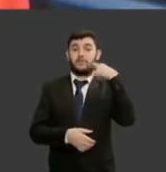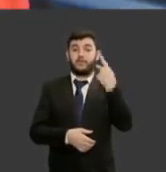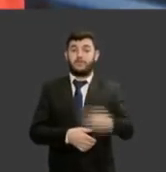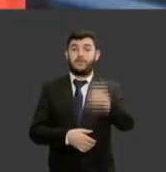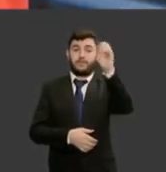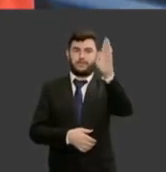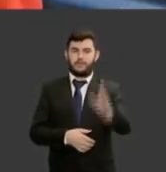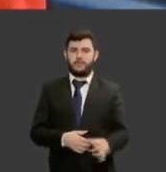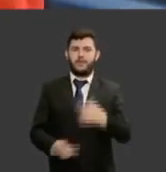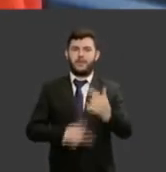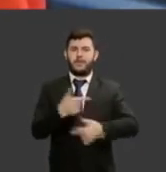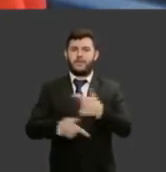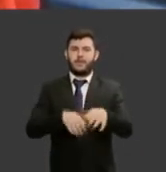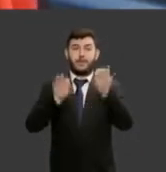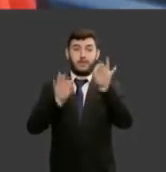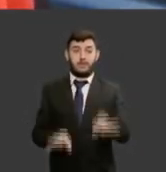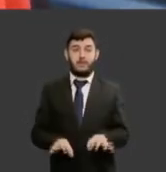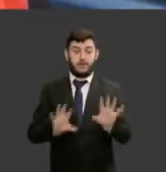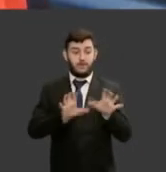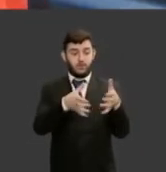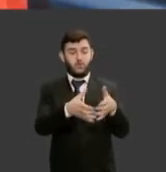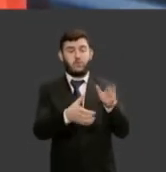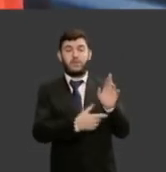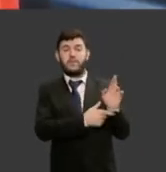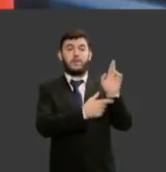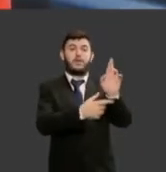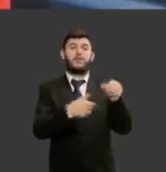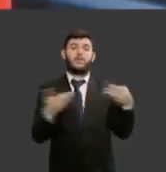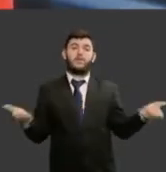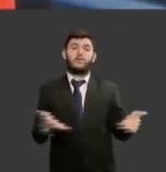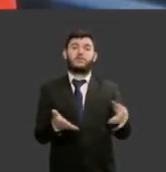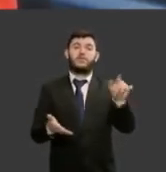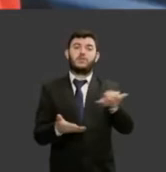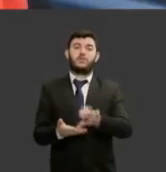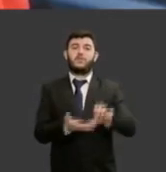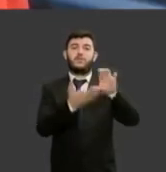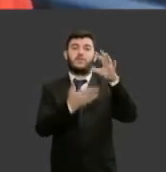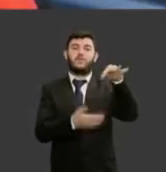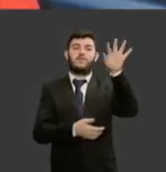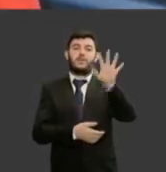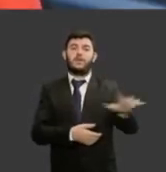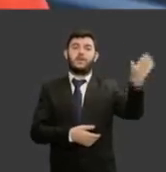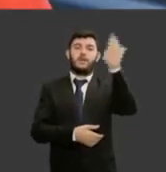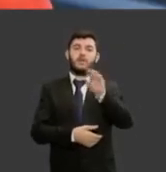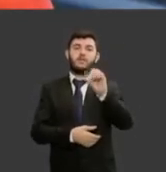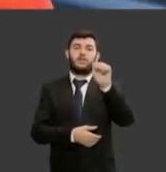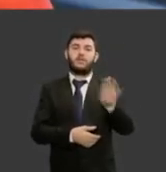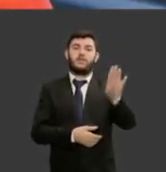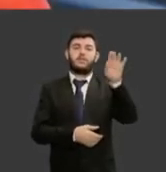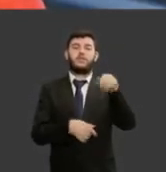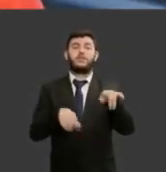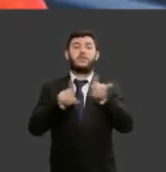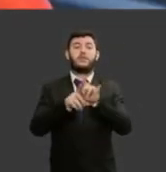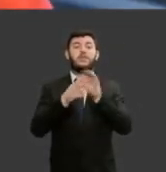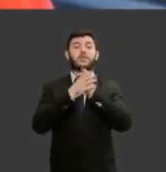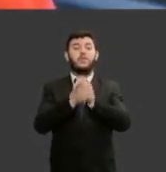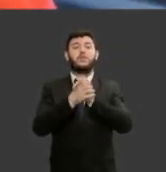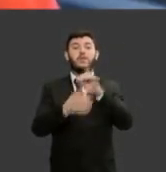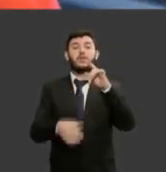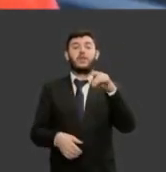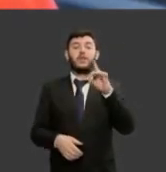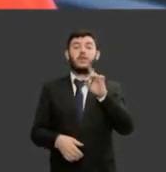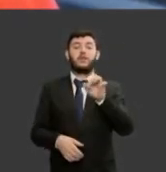atuando também na comissão e como conselheira federal da Ordem dos Advogados do Brasil queria cumprimentar ainda a doutora Tânia Fogaça